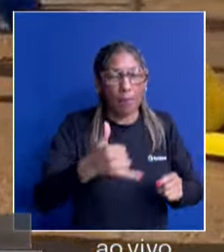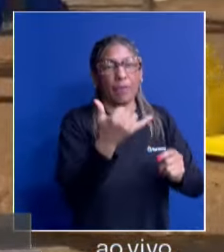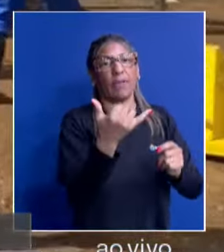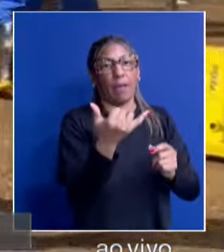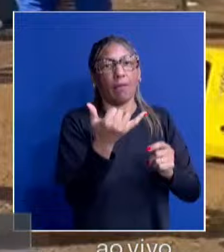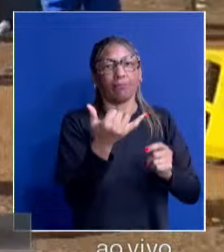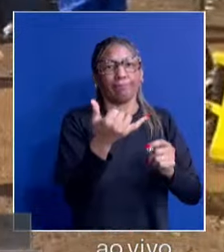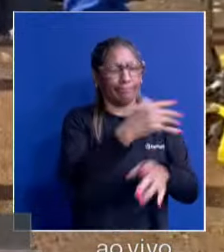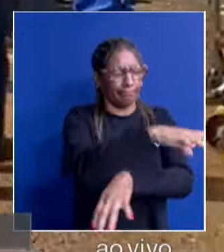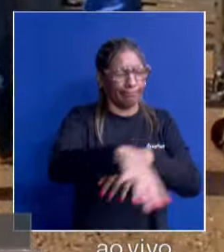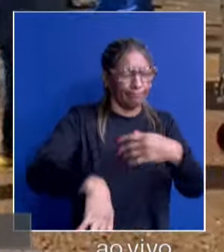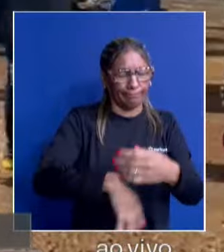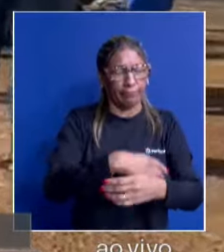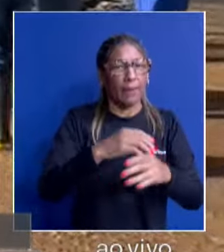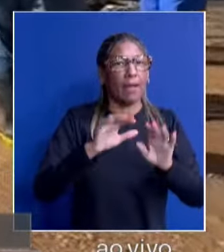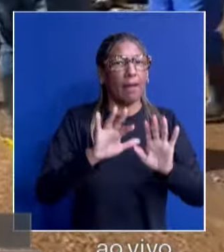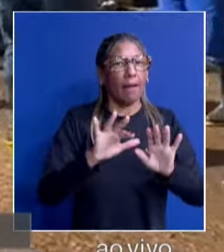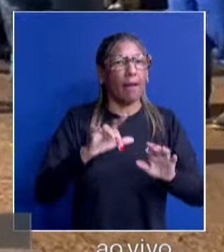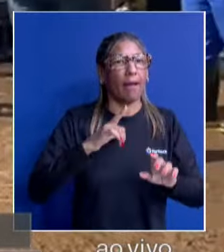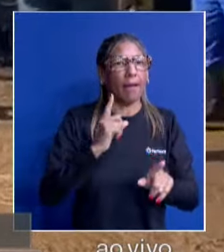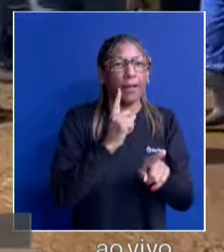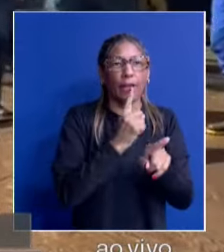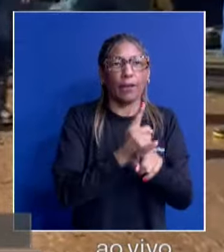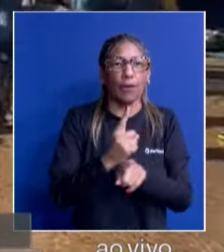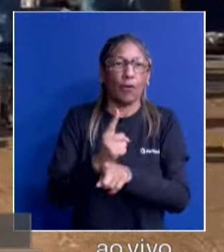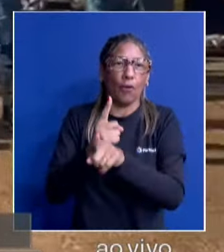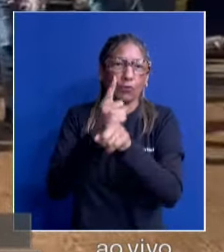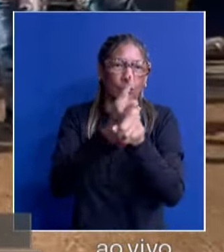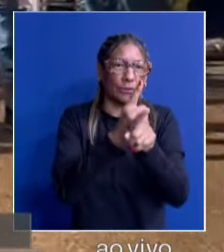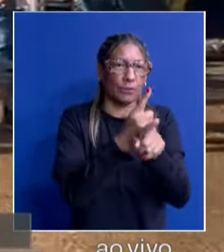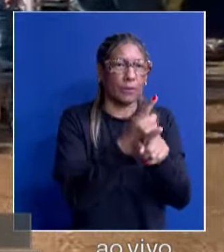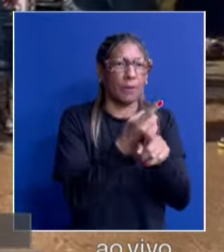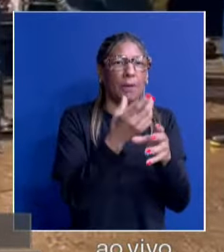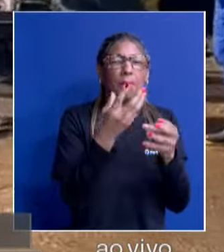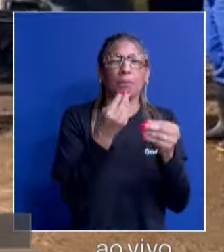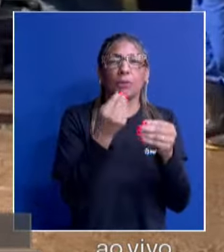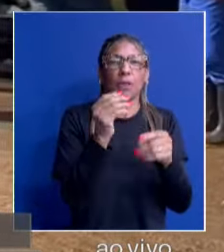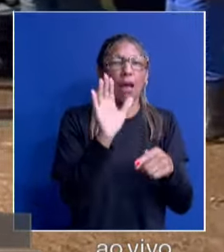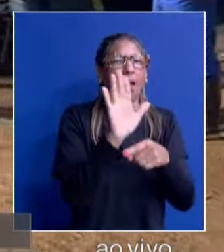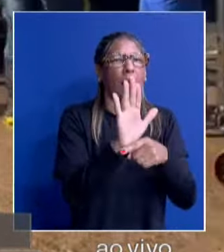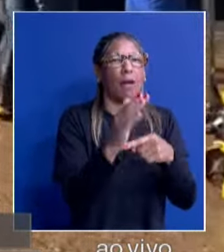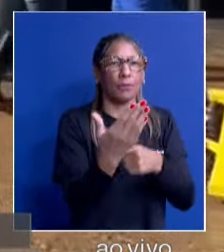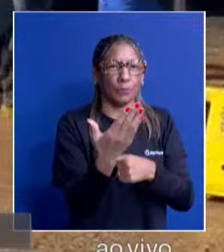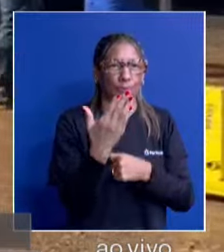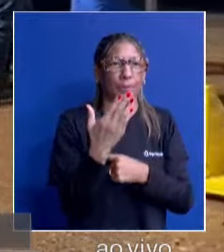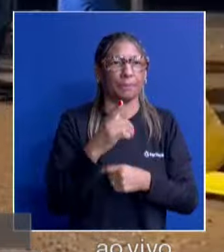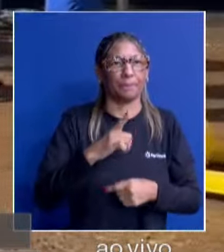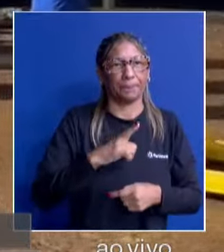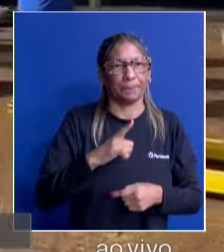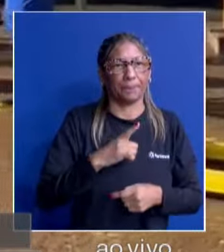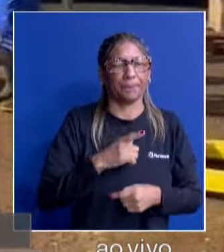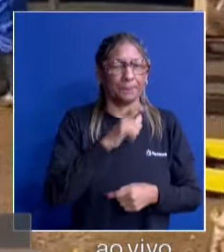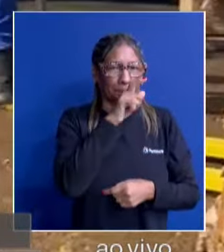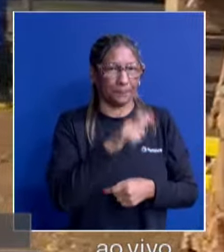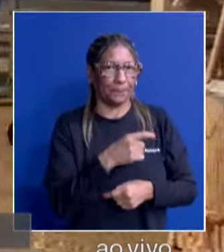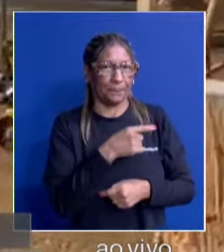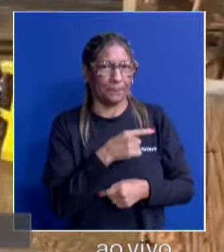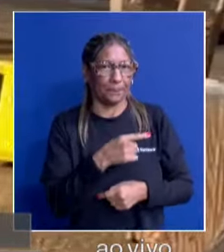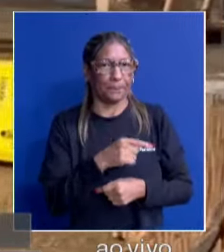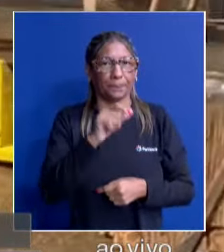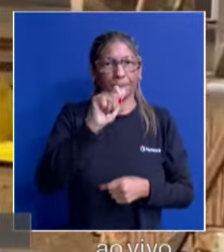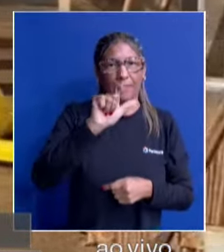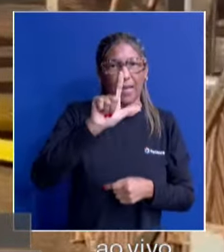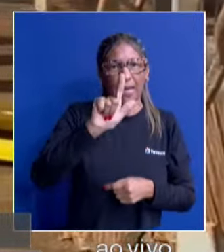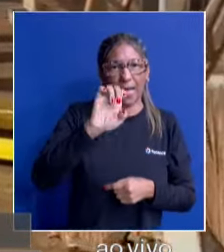em meio a esse caos. A gente encontra muita solidariedade. Eu vou conversar aqui com o